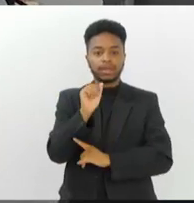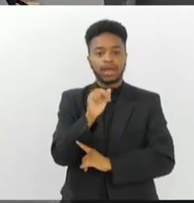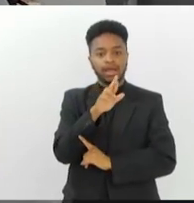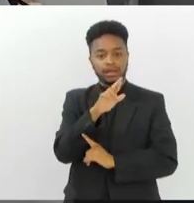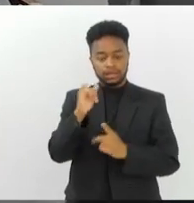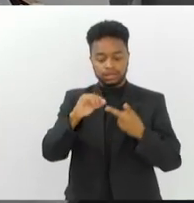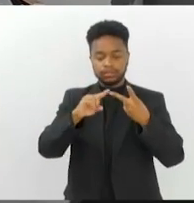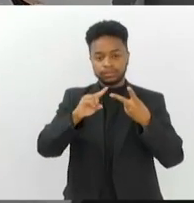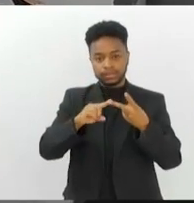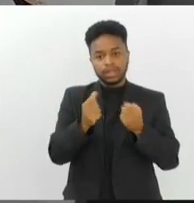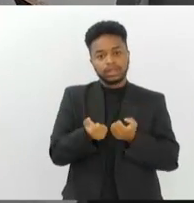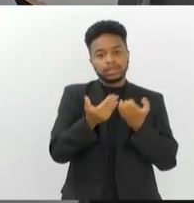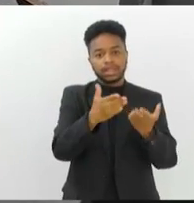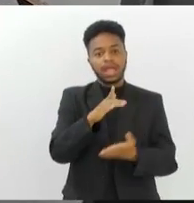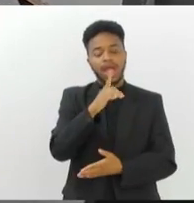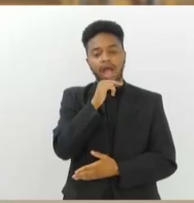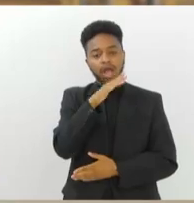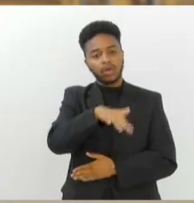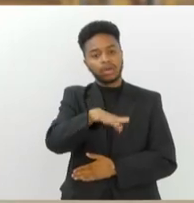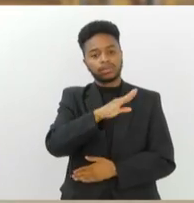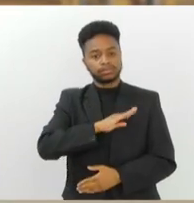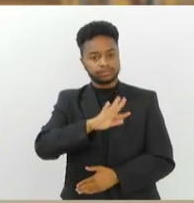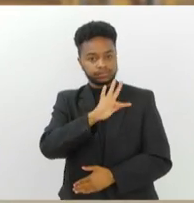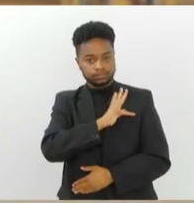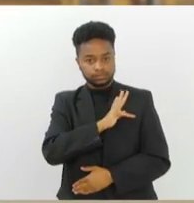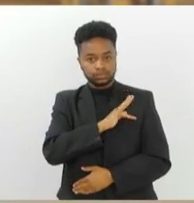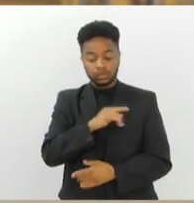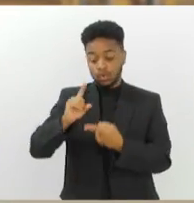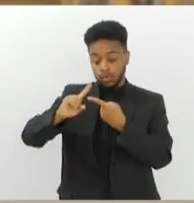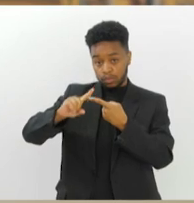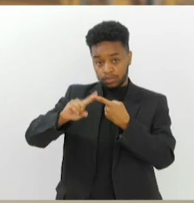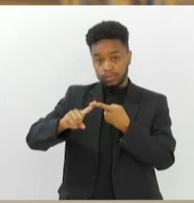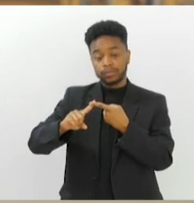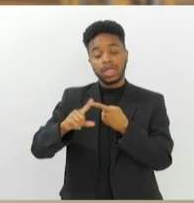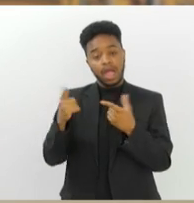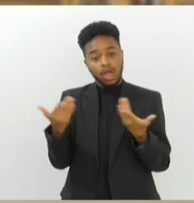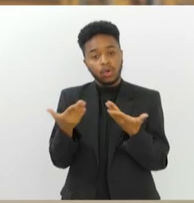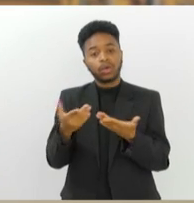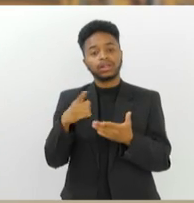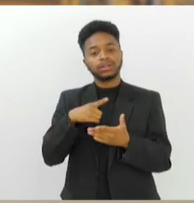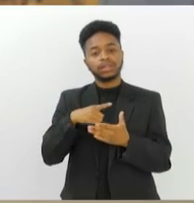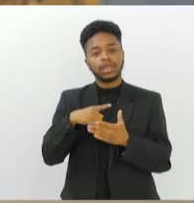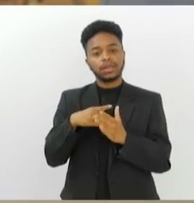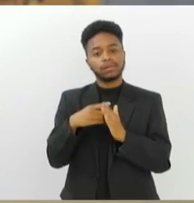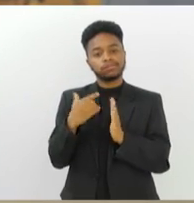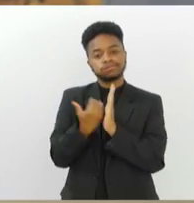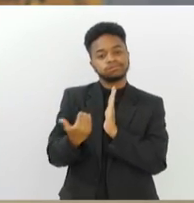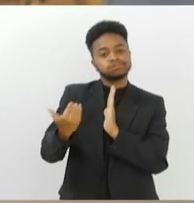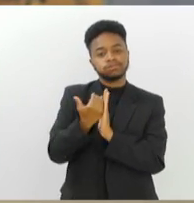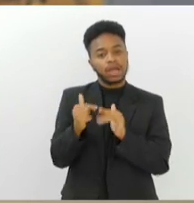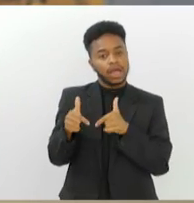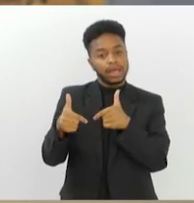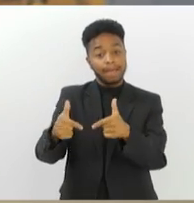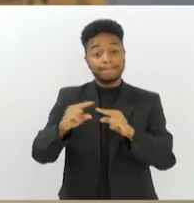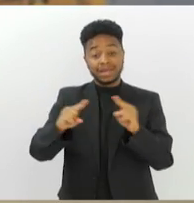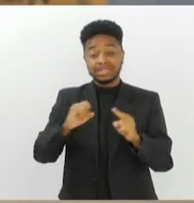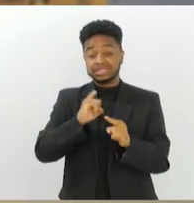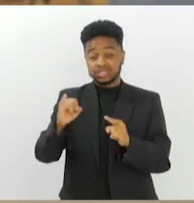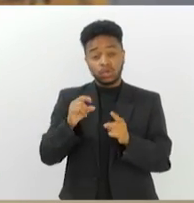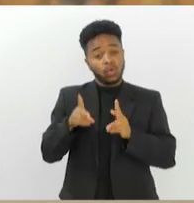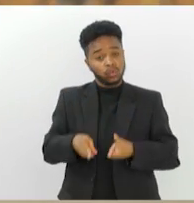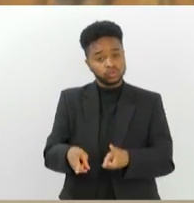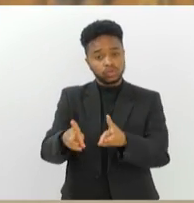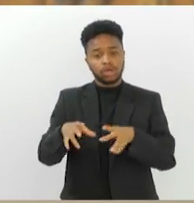fornece água para a parte da Baixada Fluminense. O sistema imunana laranjal hoje opera com a sua capacidade máxima. Mas caso o regime de chuvas não se